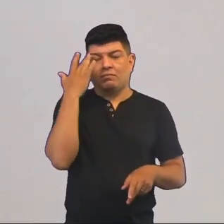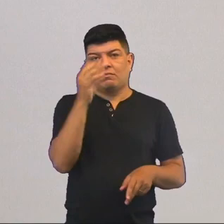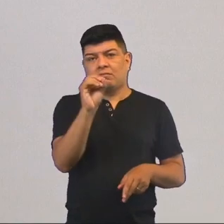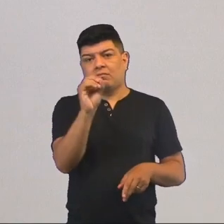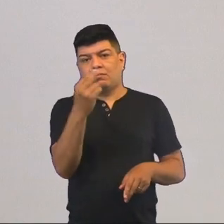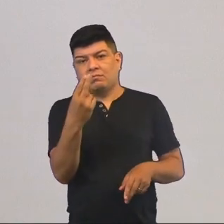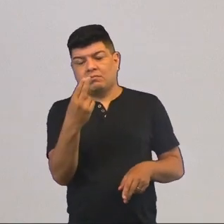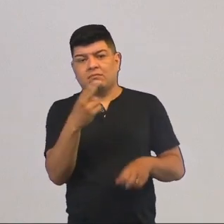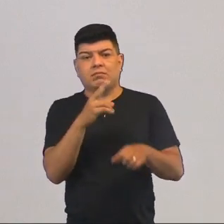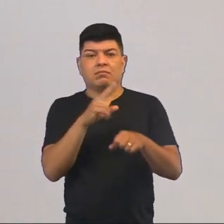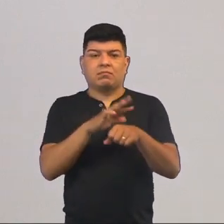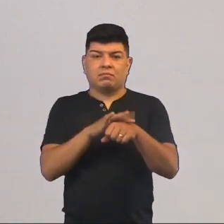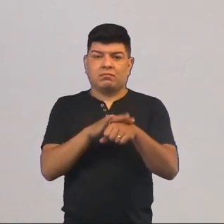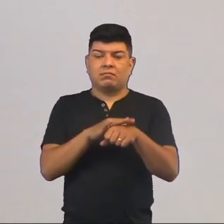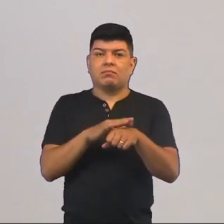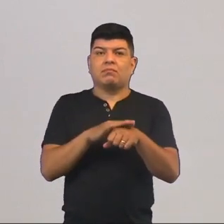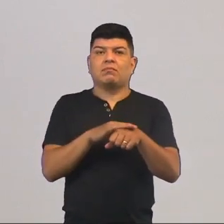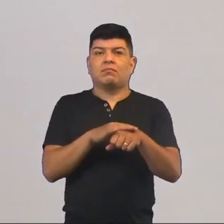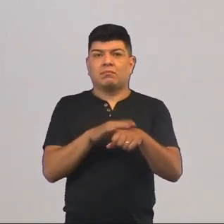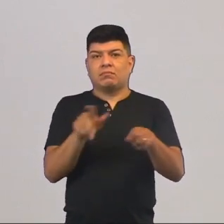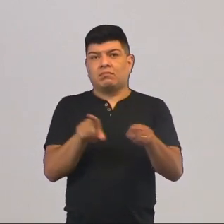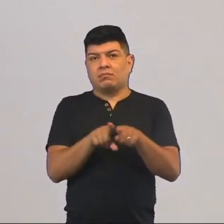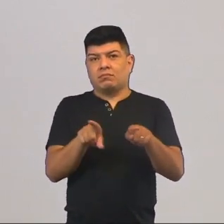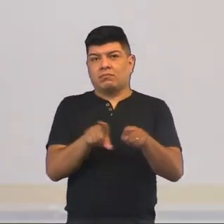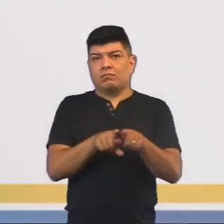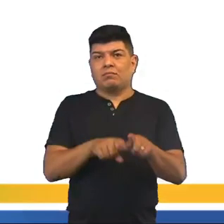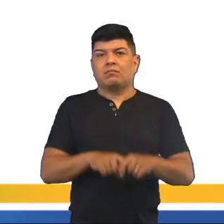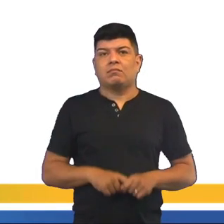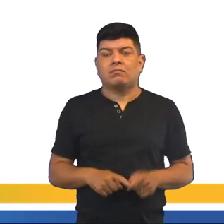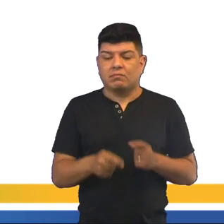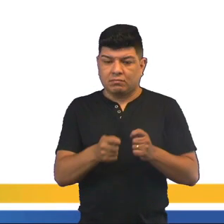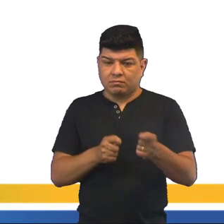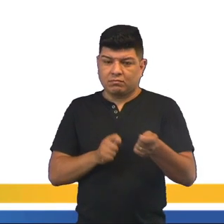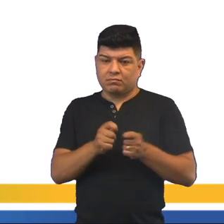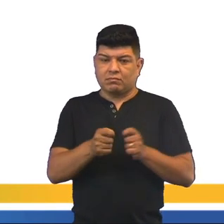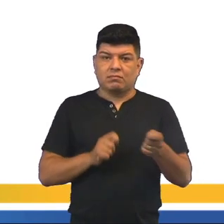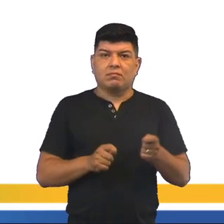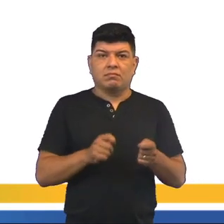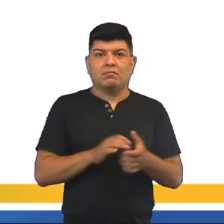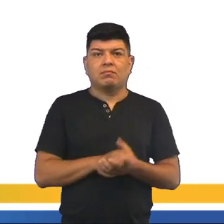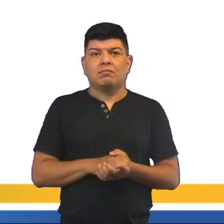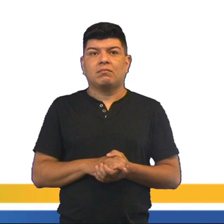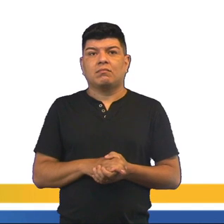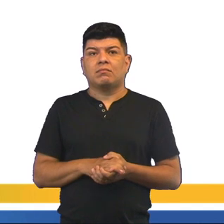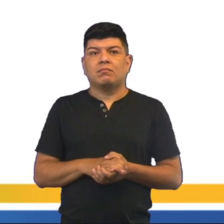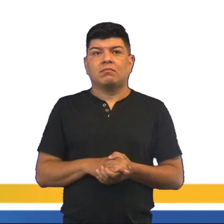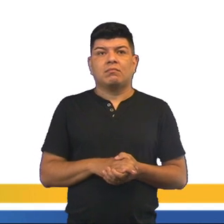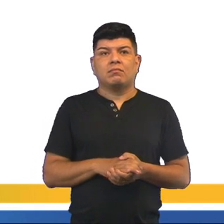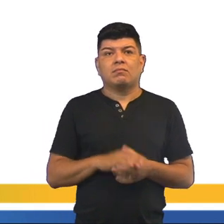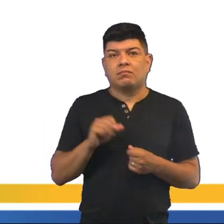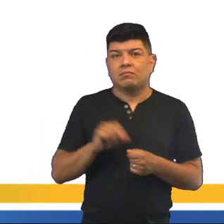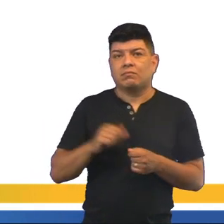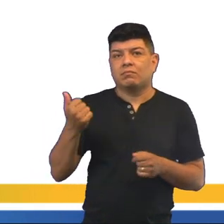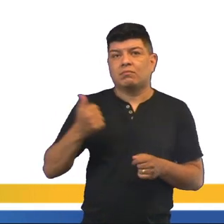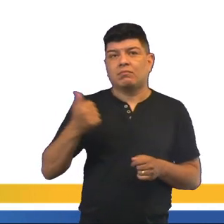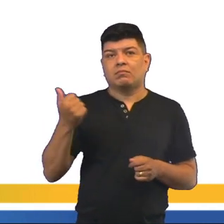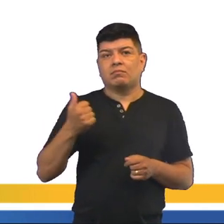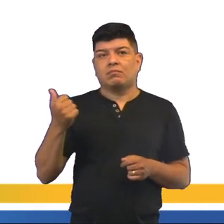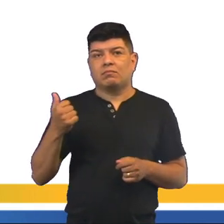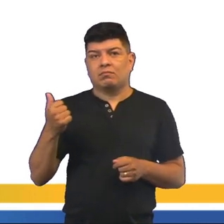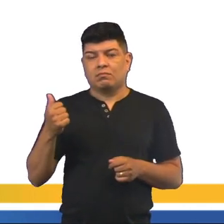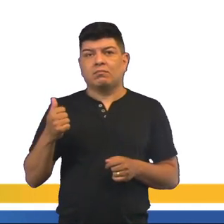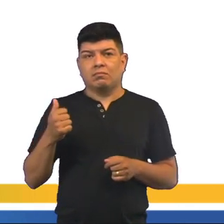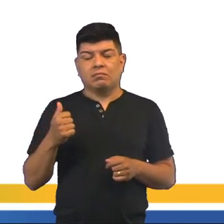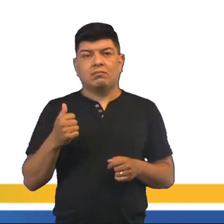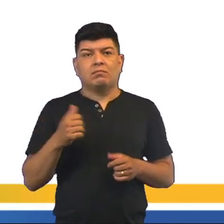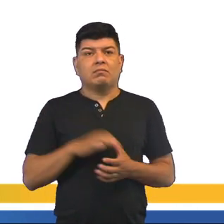através de epidemias aí, haveria sim esse controle da natalidade. Então, ele fez o primeiro postulado